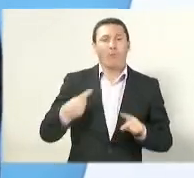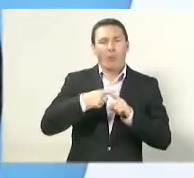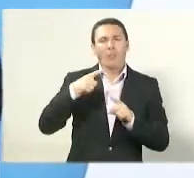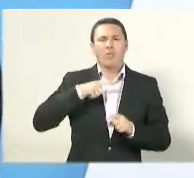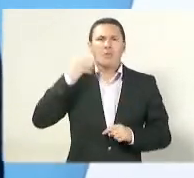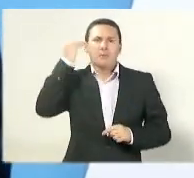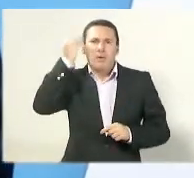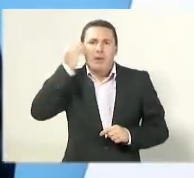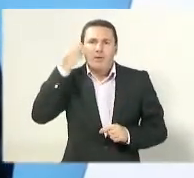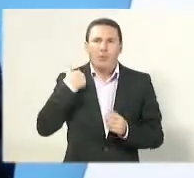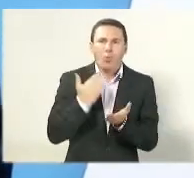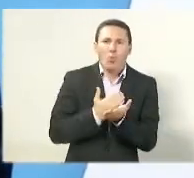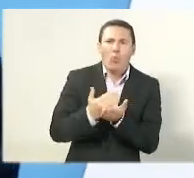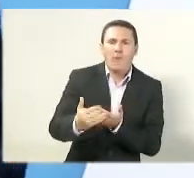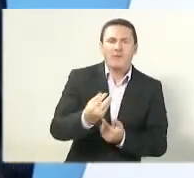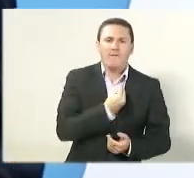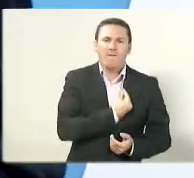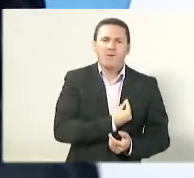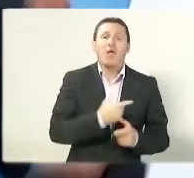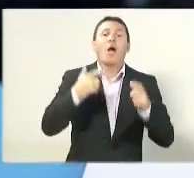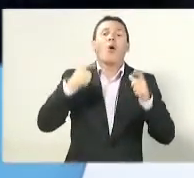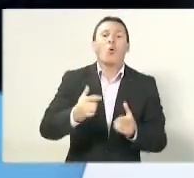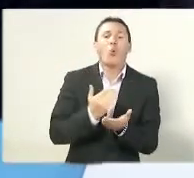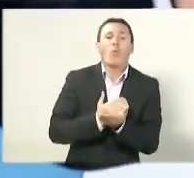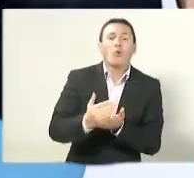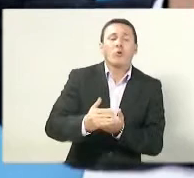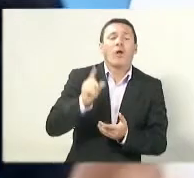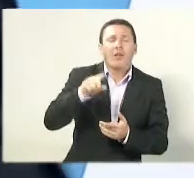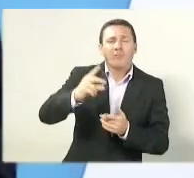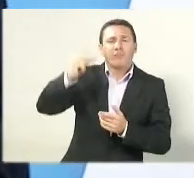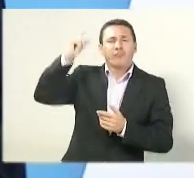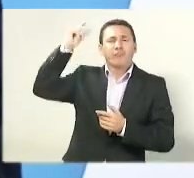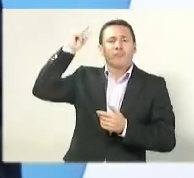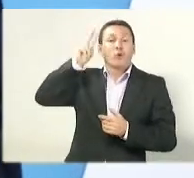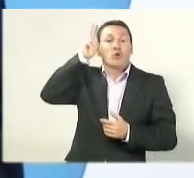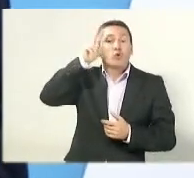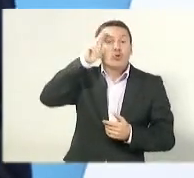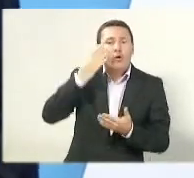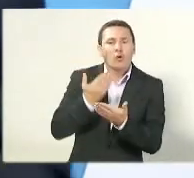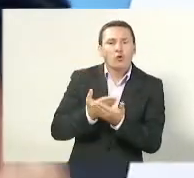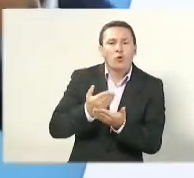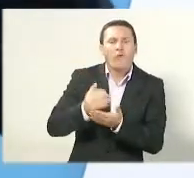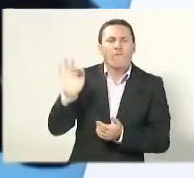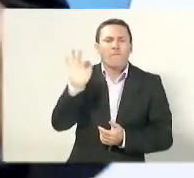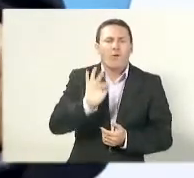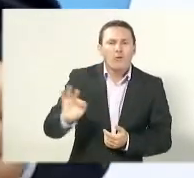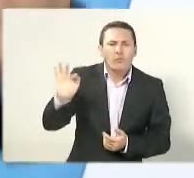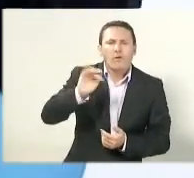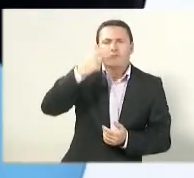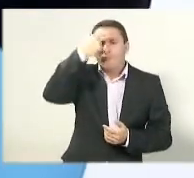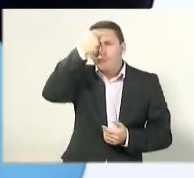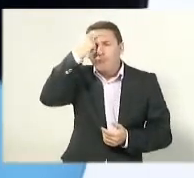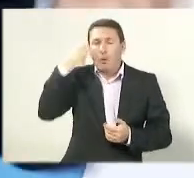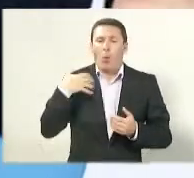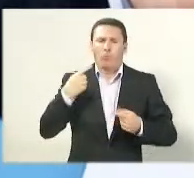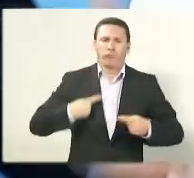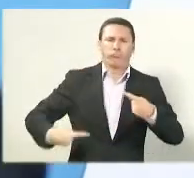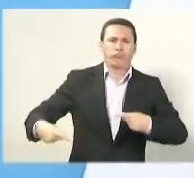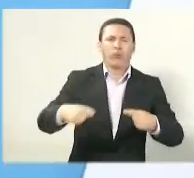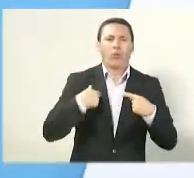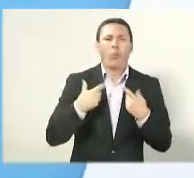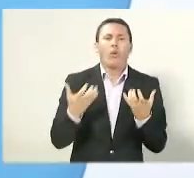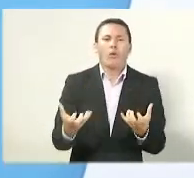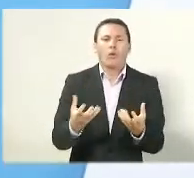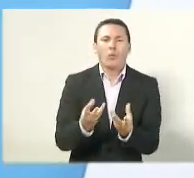a serviço de um bom debate, de um debate qualificado, de um debate propositivo, de um debate limpo,